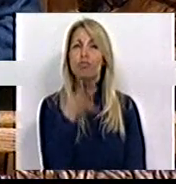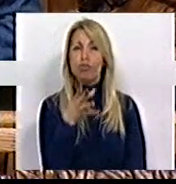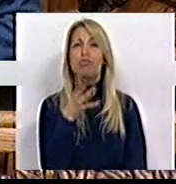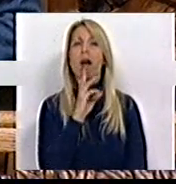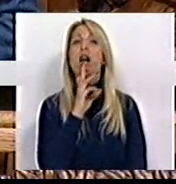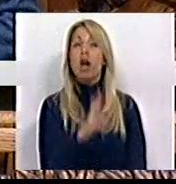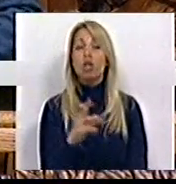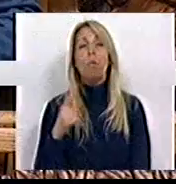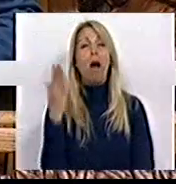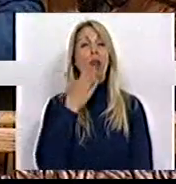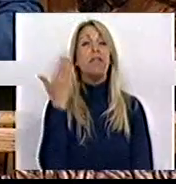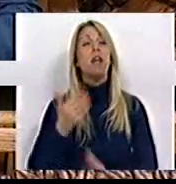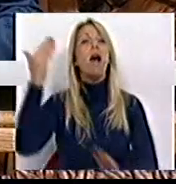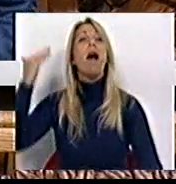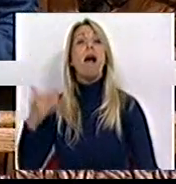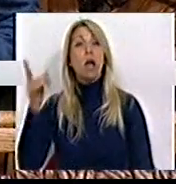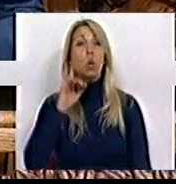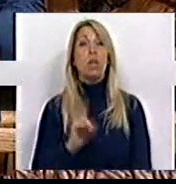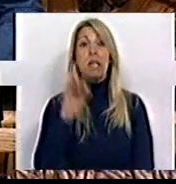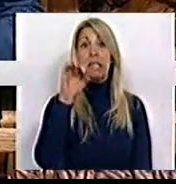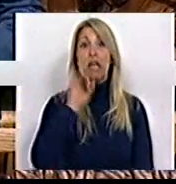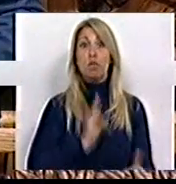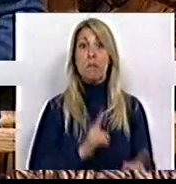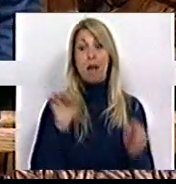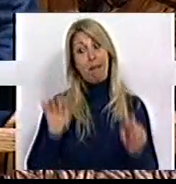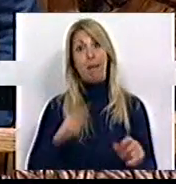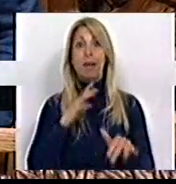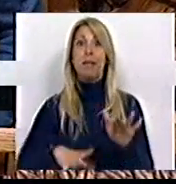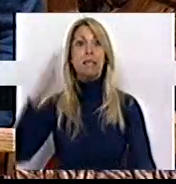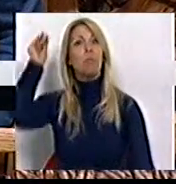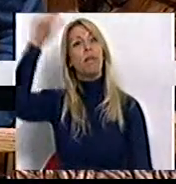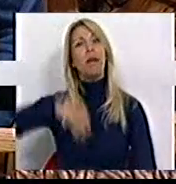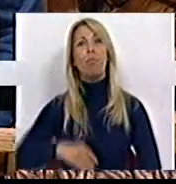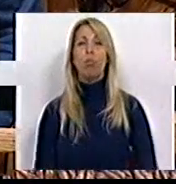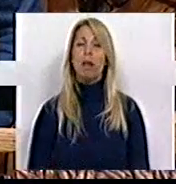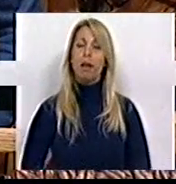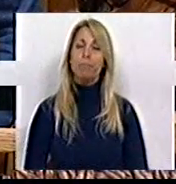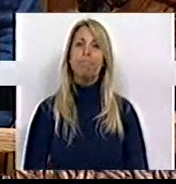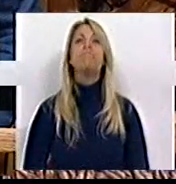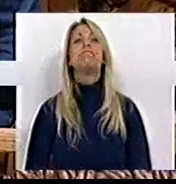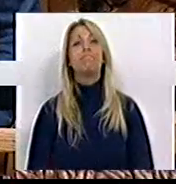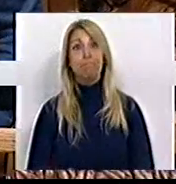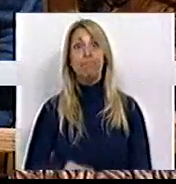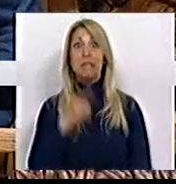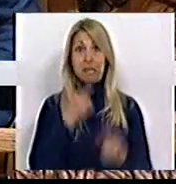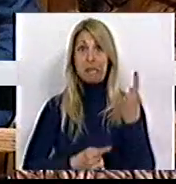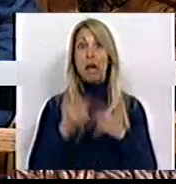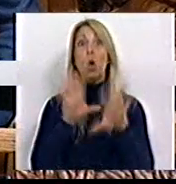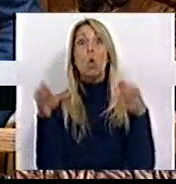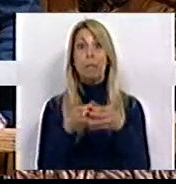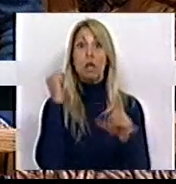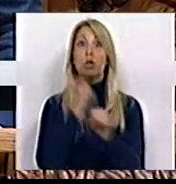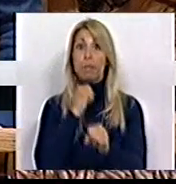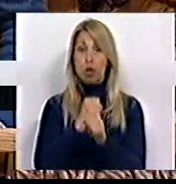dias antes, mais concretamente no dia 6 de março, aqui mesmo na Assembleia da República. E veio na denúncia da Comissão de